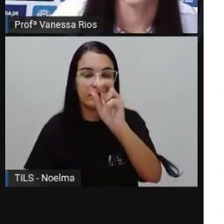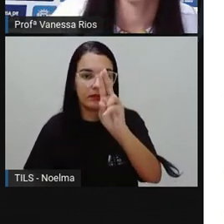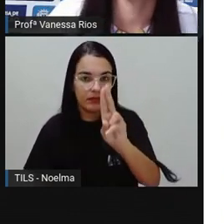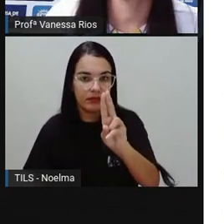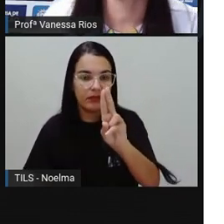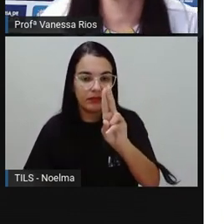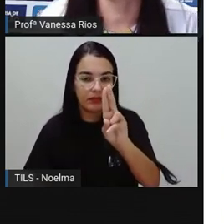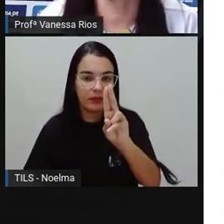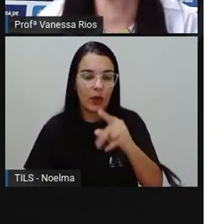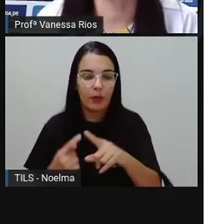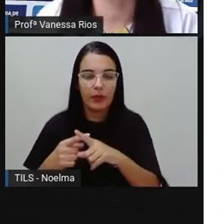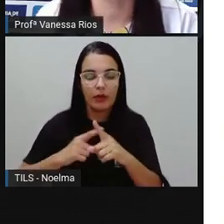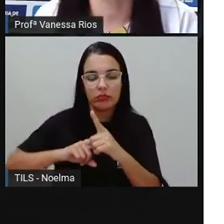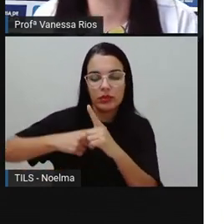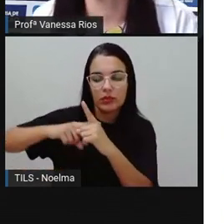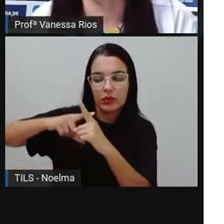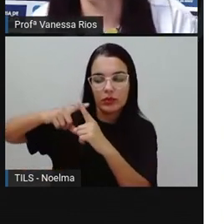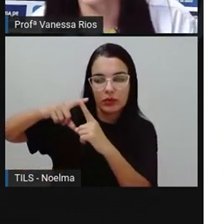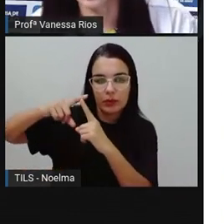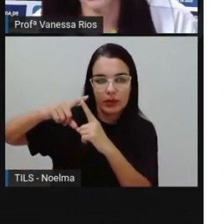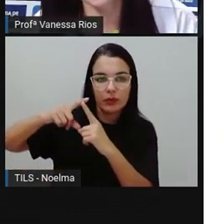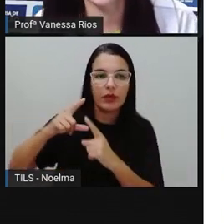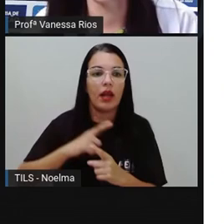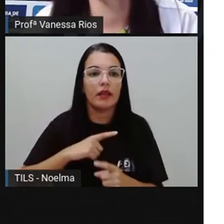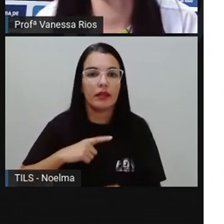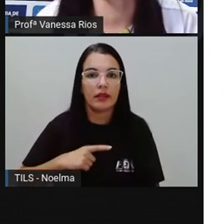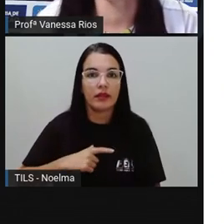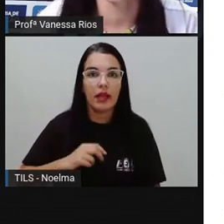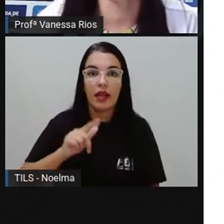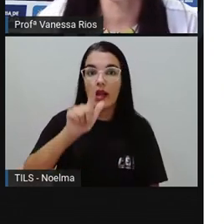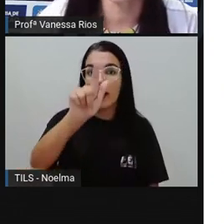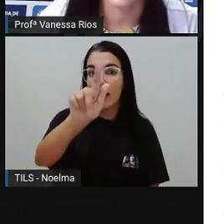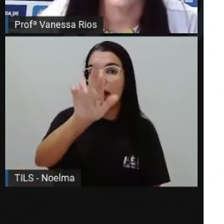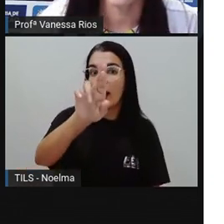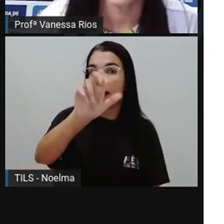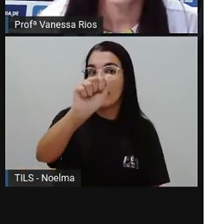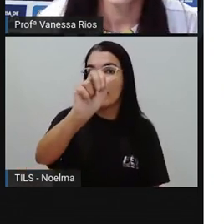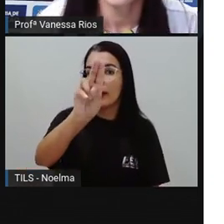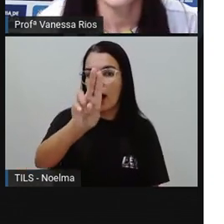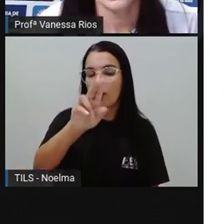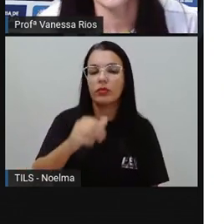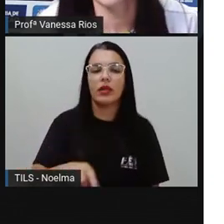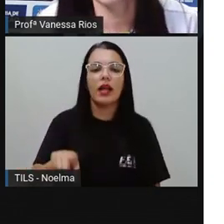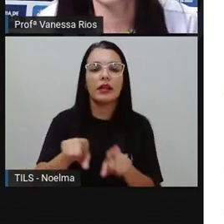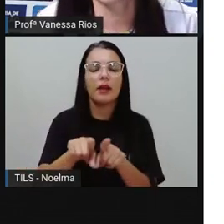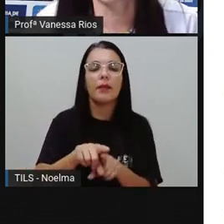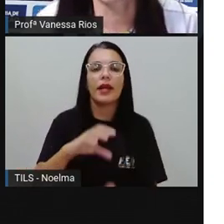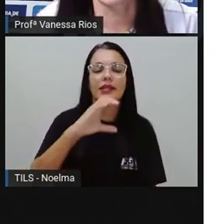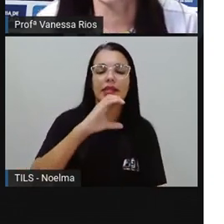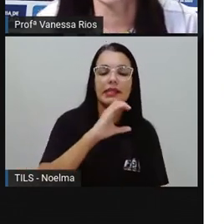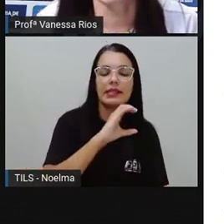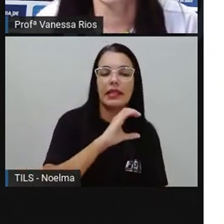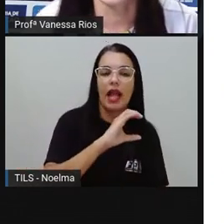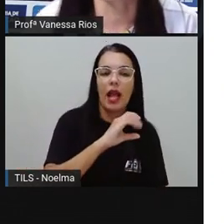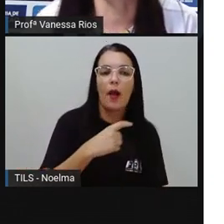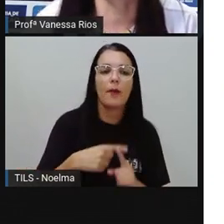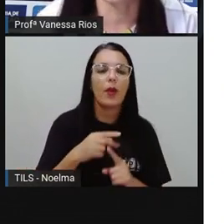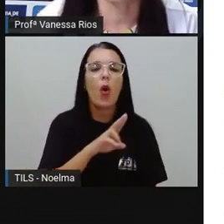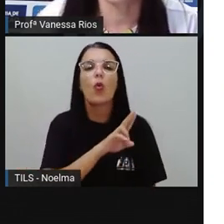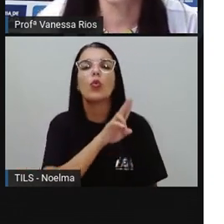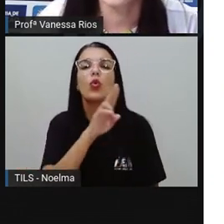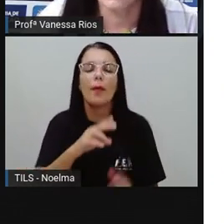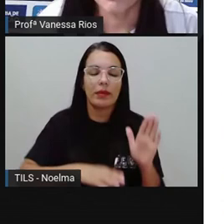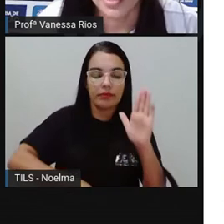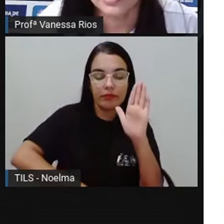a gente fala em temperatura, em medir temperatura, a unidade de medida aí é o grau. E a gente utiliza Celsius, porque a